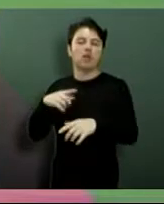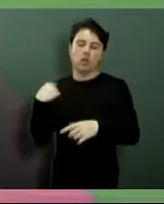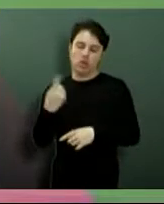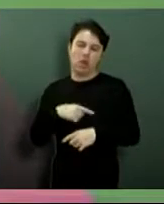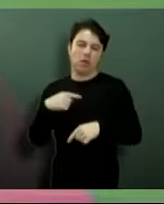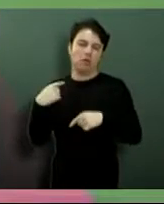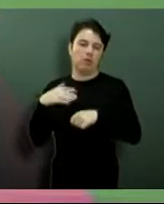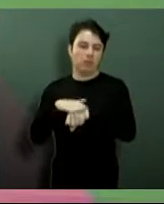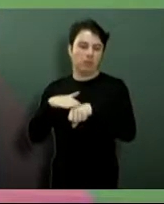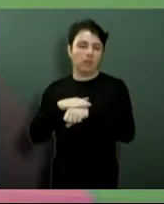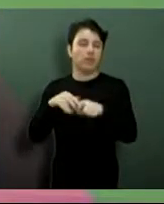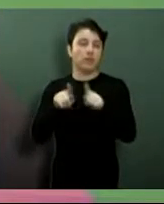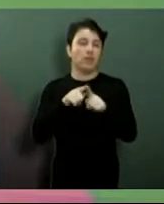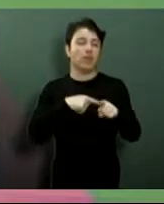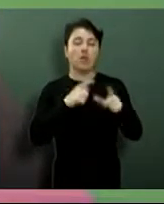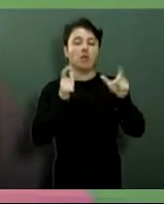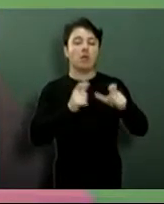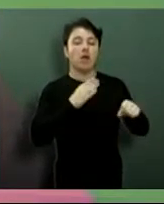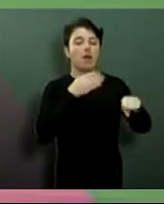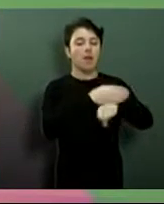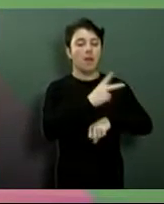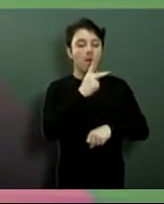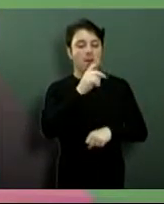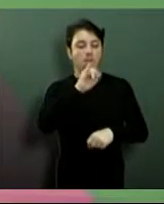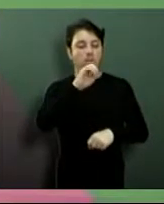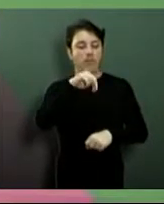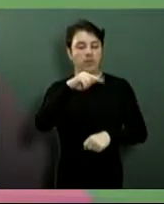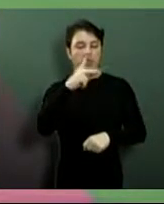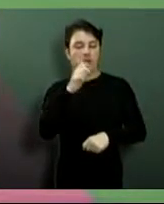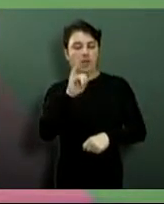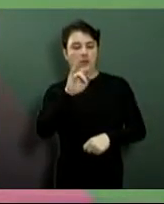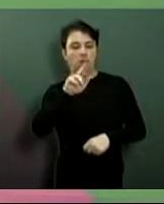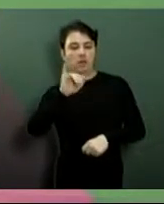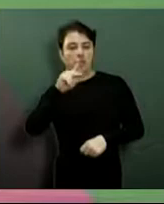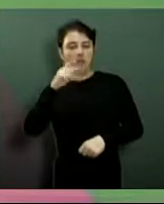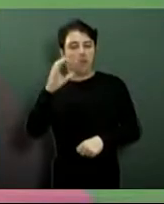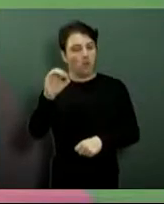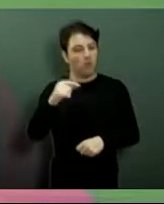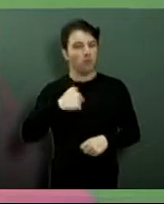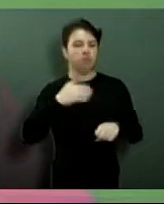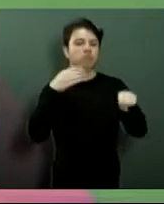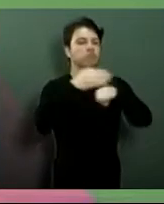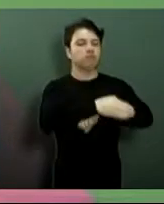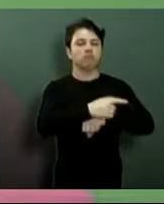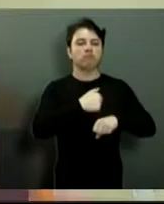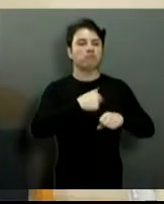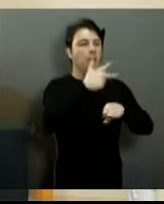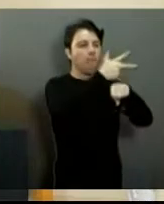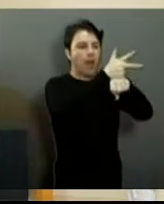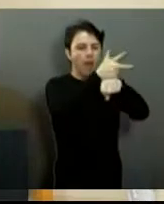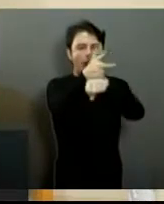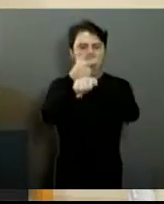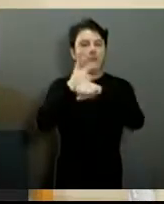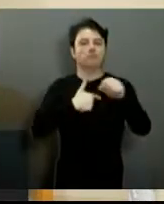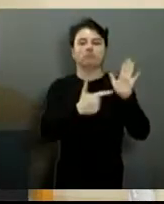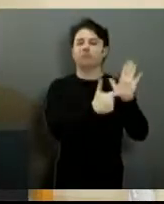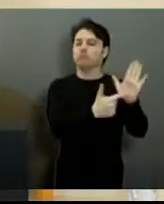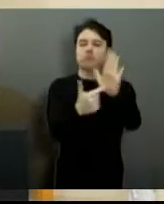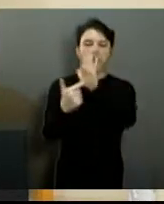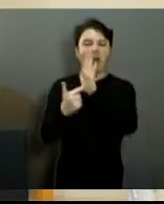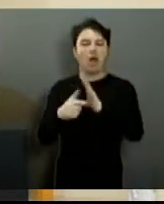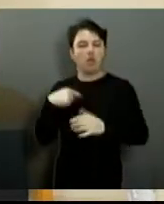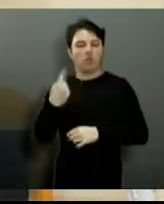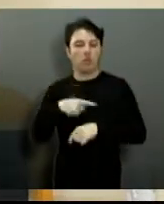Também visitei o Parque Pinheirinho, fiz alguns vídeos lá também para informar a população sobre nossas indicações. Então